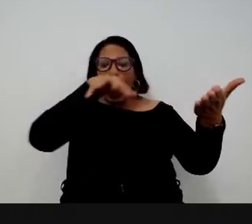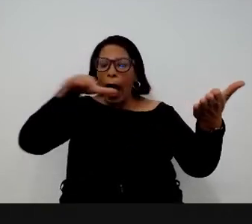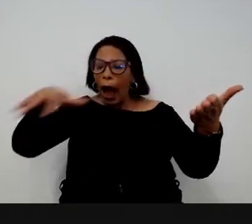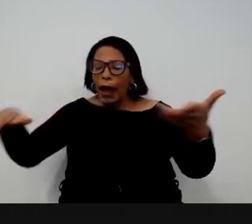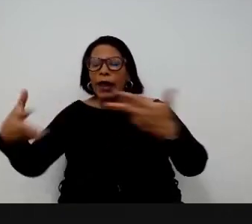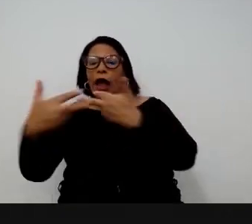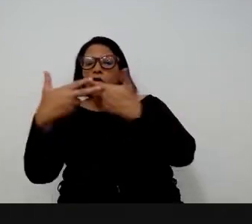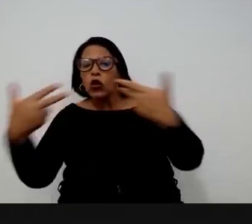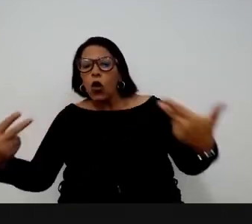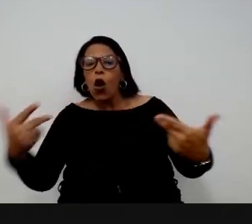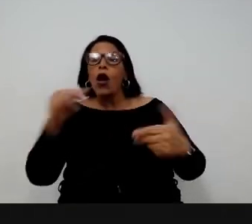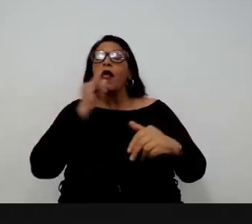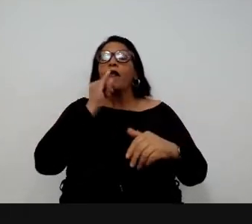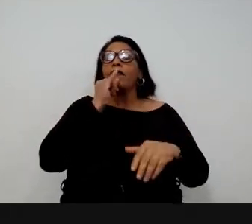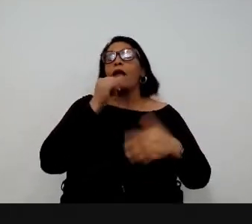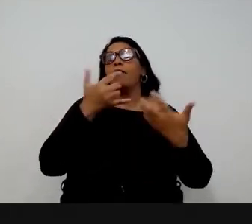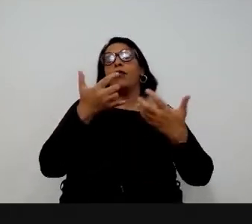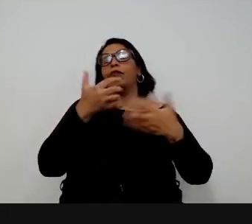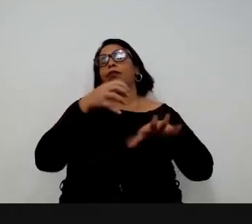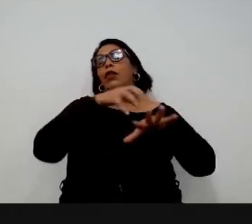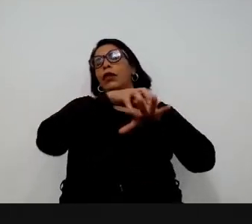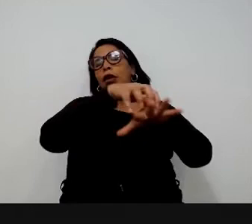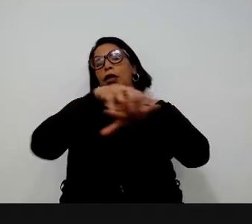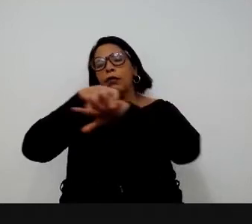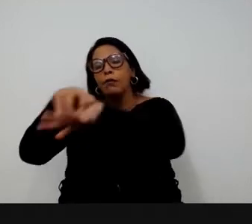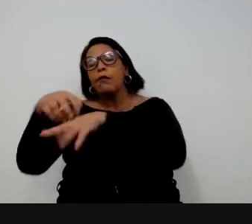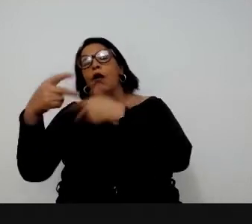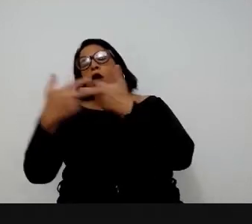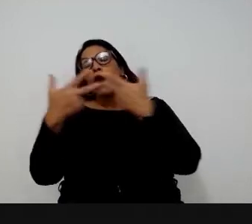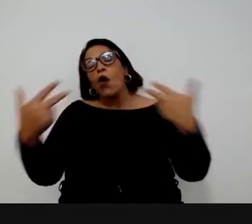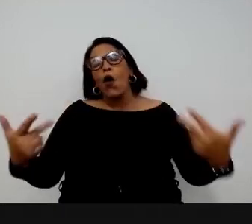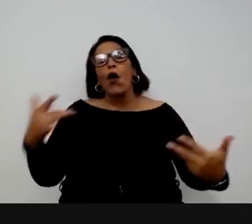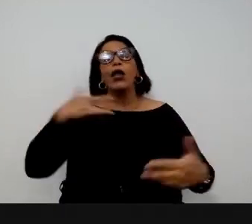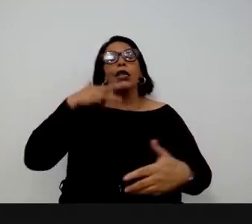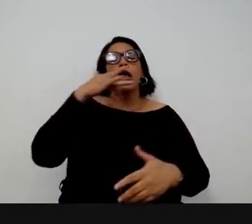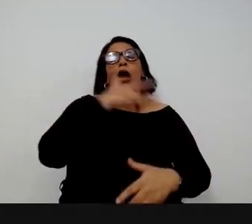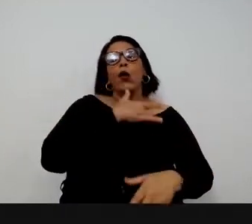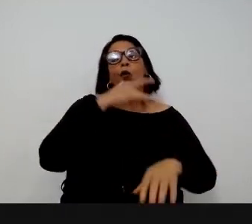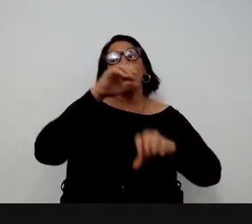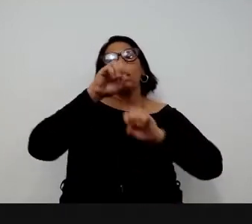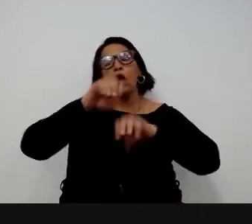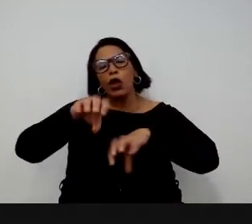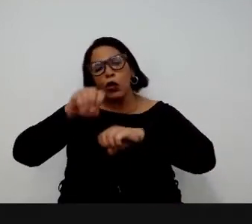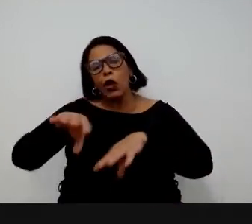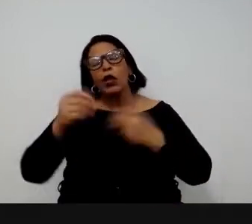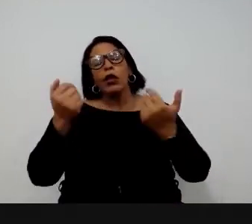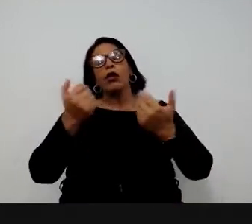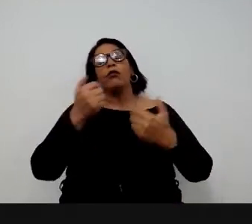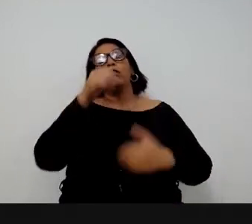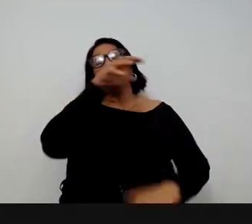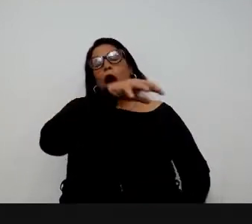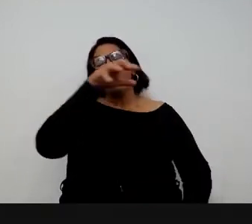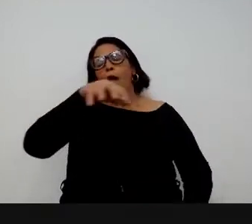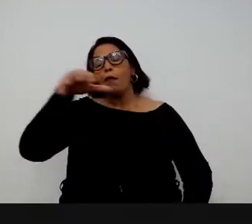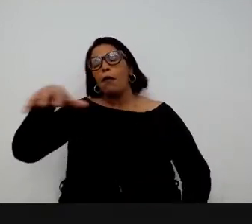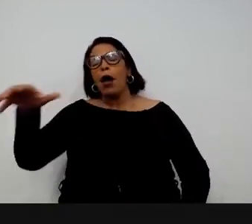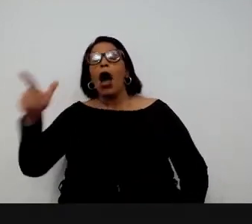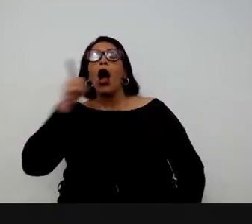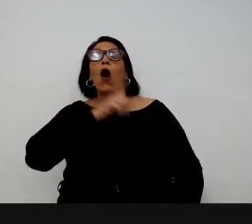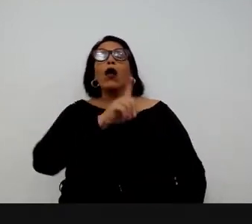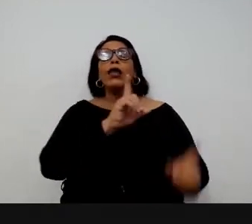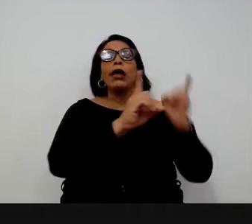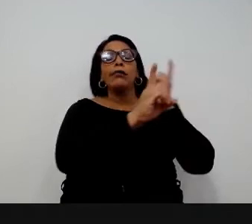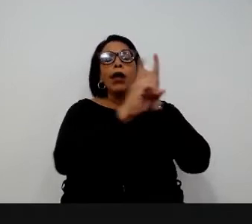regulação impacta, transportes, setor financeiro, saúde, educação, mas também consegue